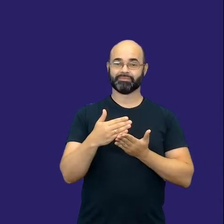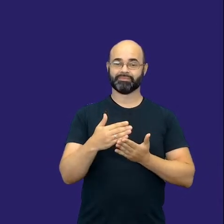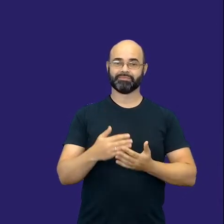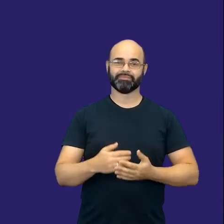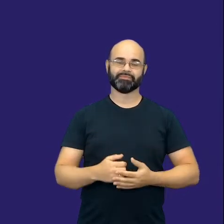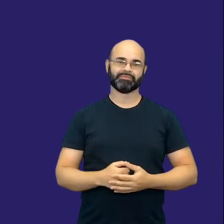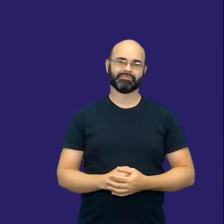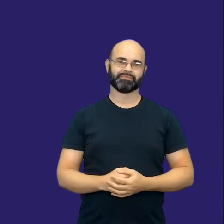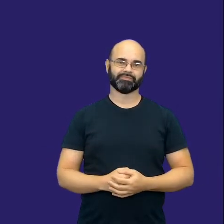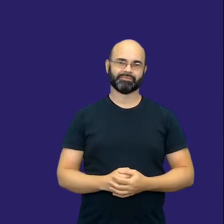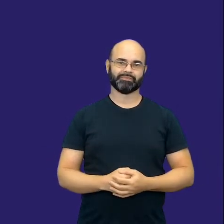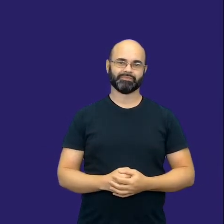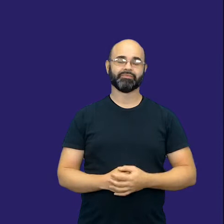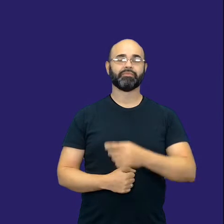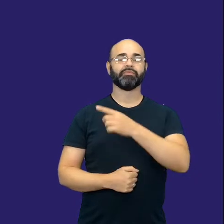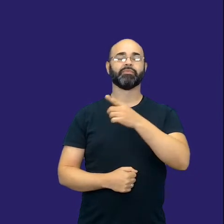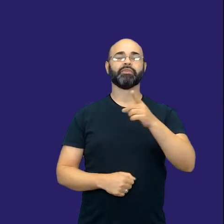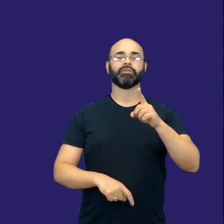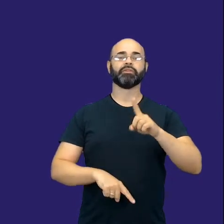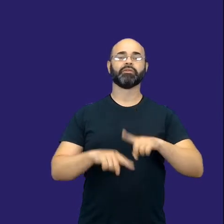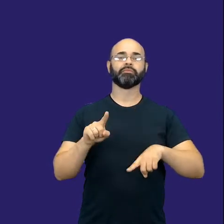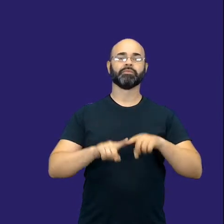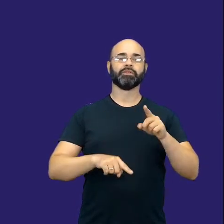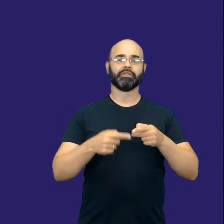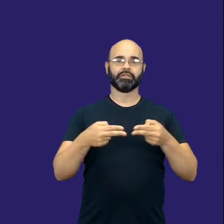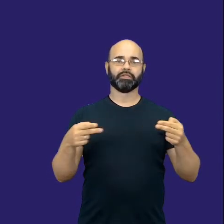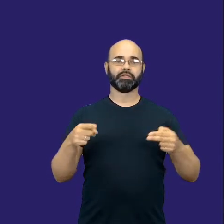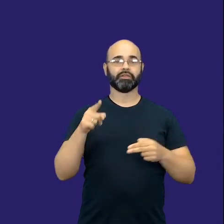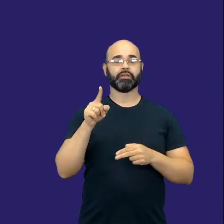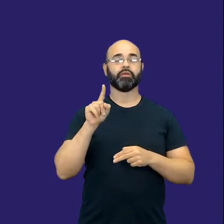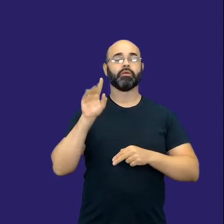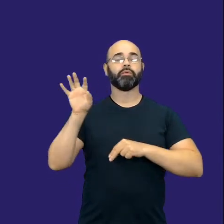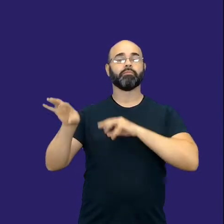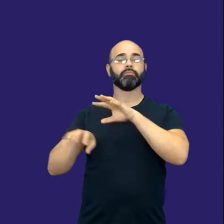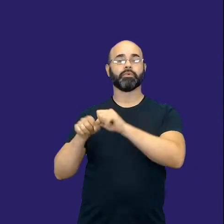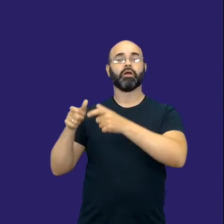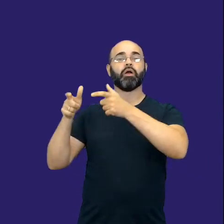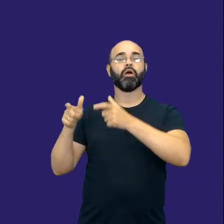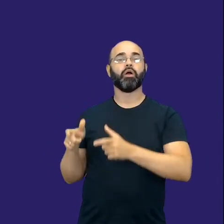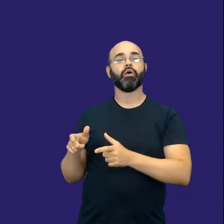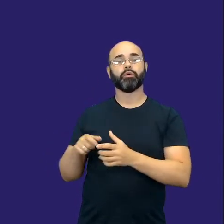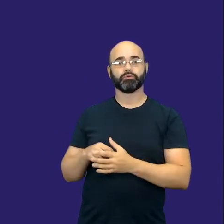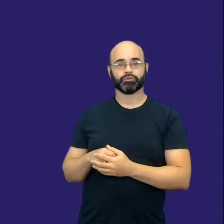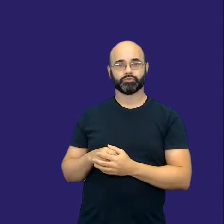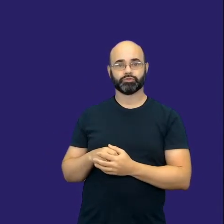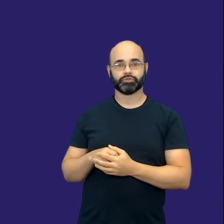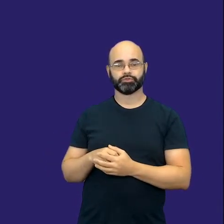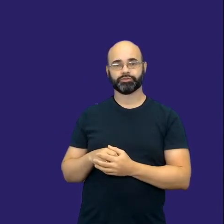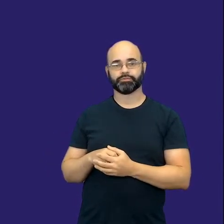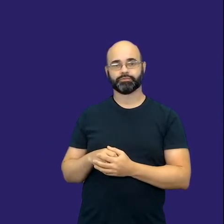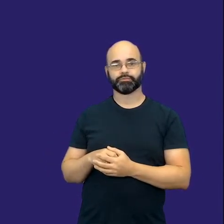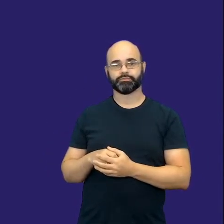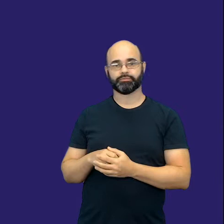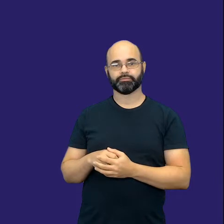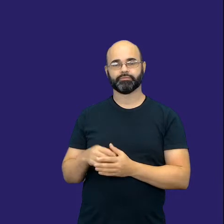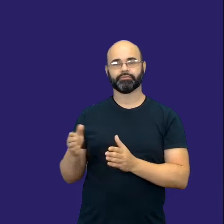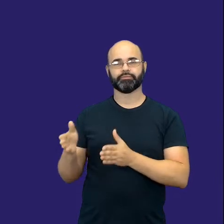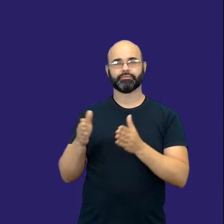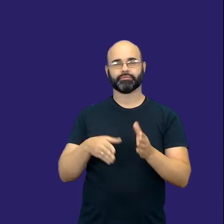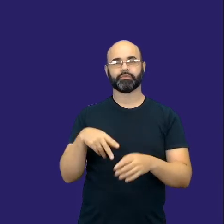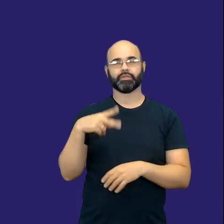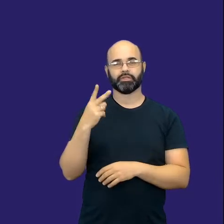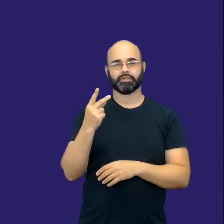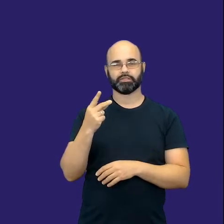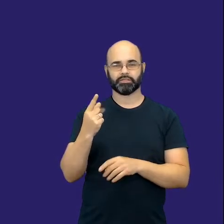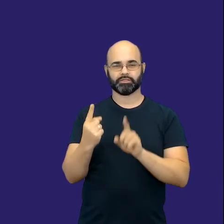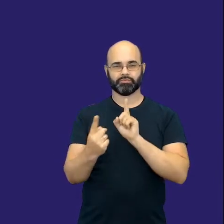onde conseguir o material que norteia o nosso segundo momento de formação, o momento em que a gente trabalha com as